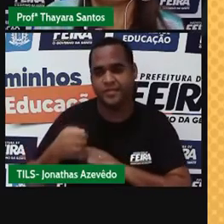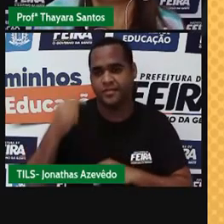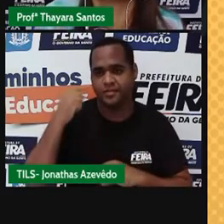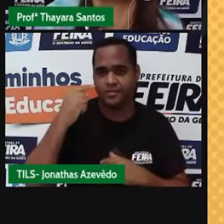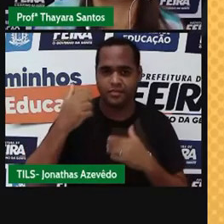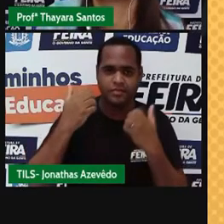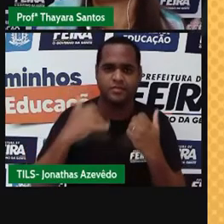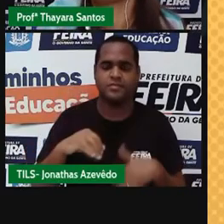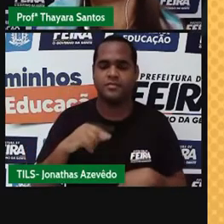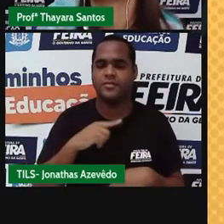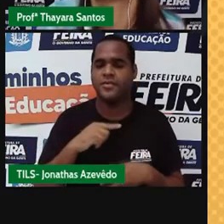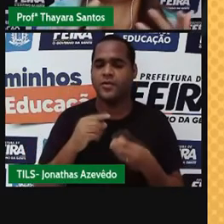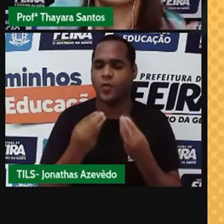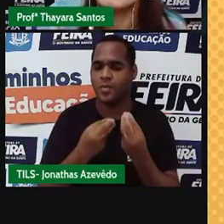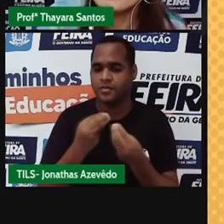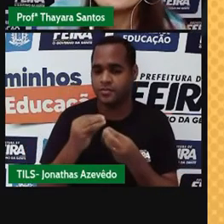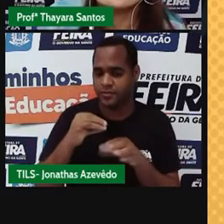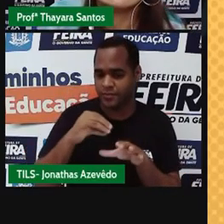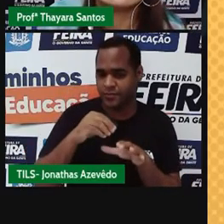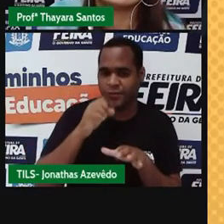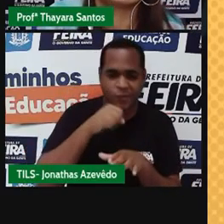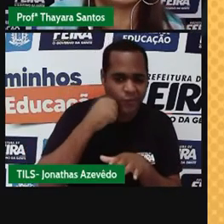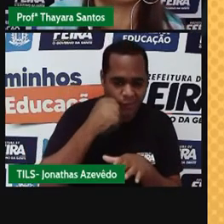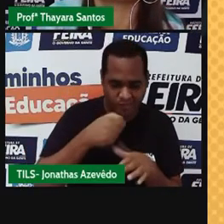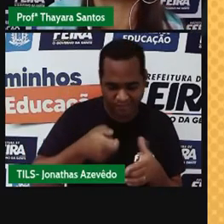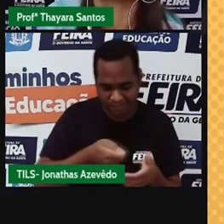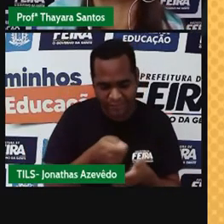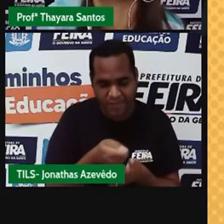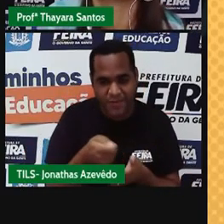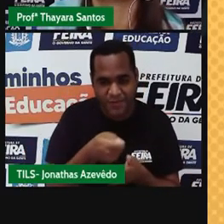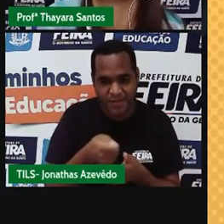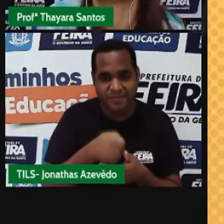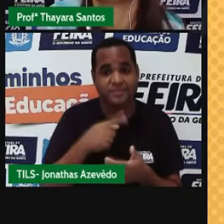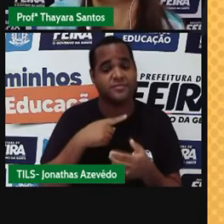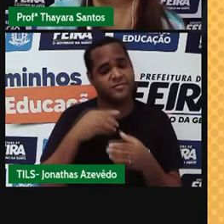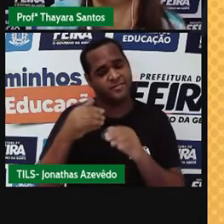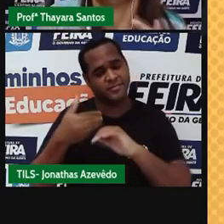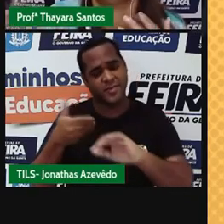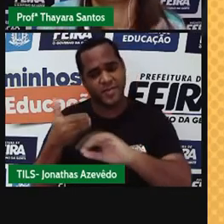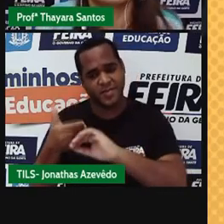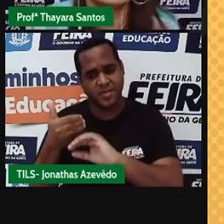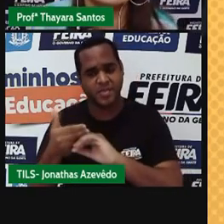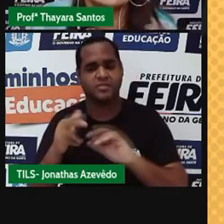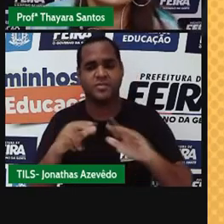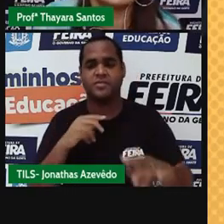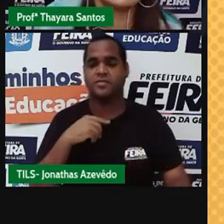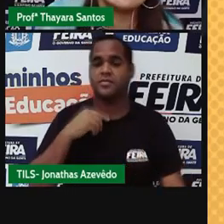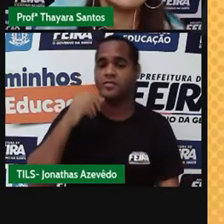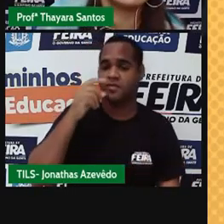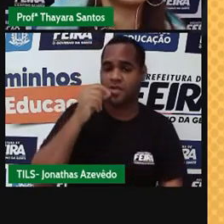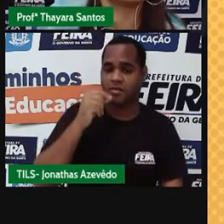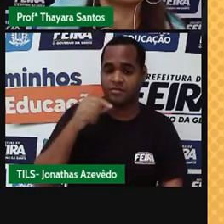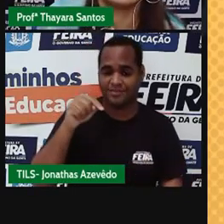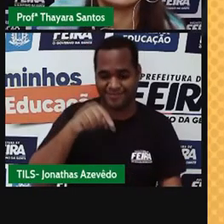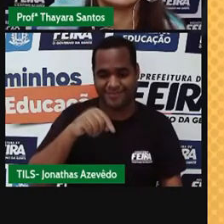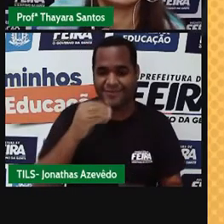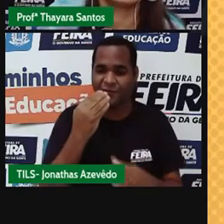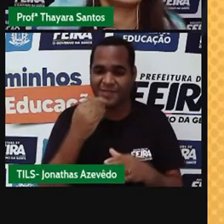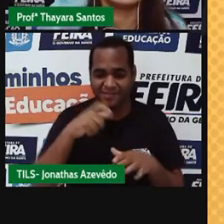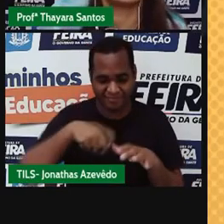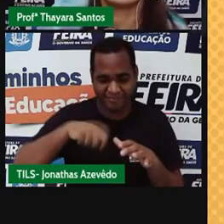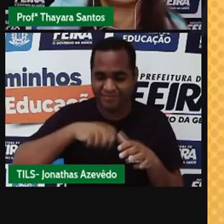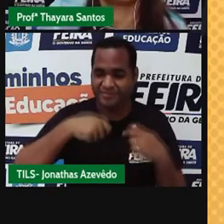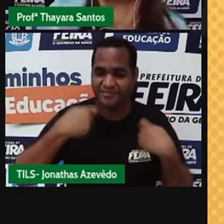está coando ali o suco, a gente também está fazendo método de separação de misturas. E o sal que chega até a nossa mesa, é